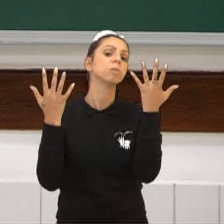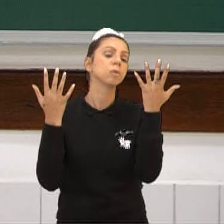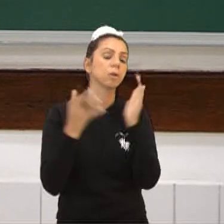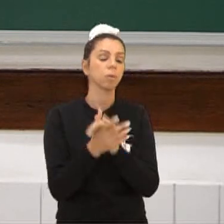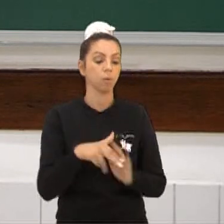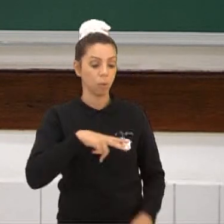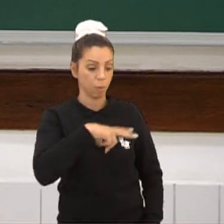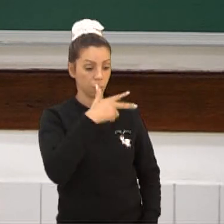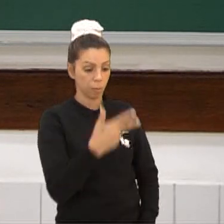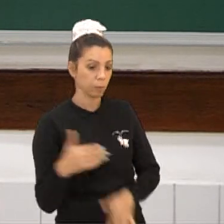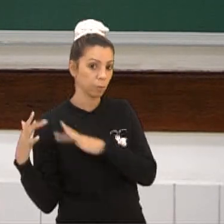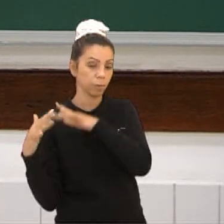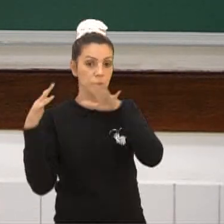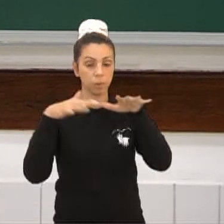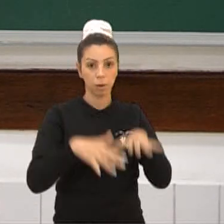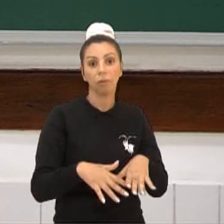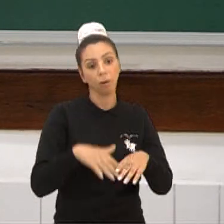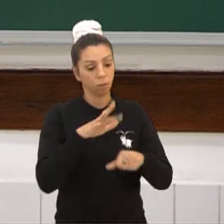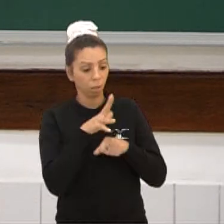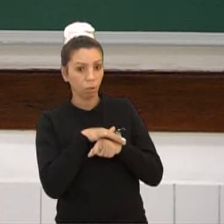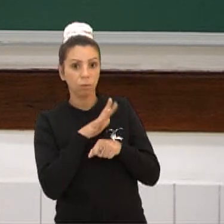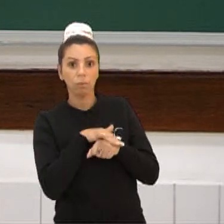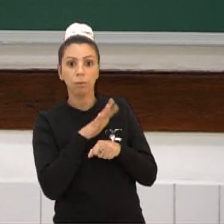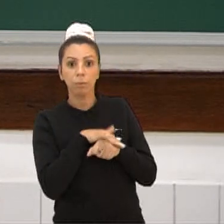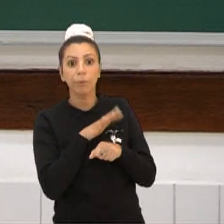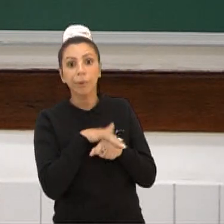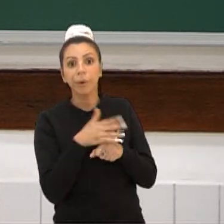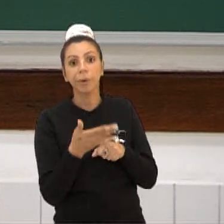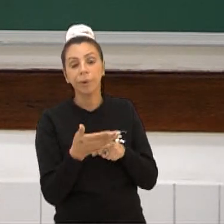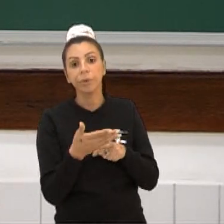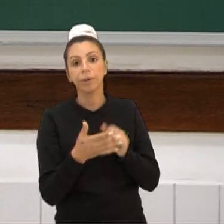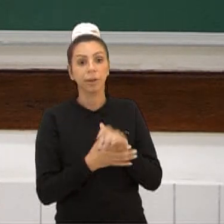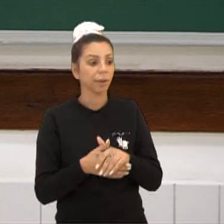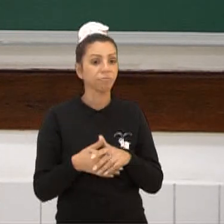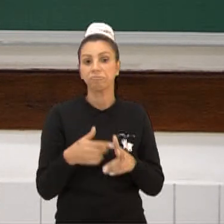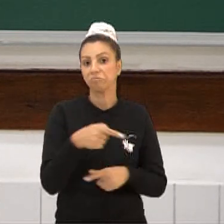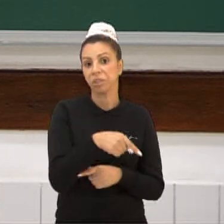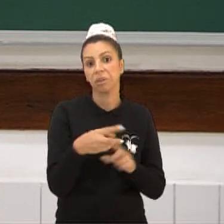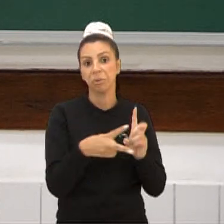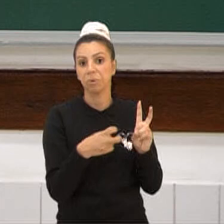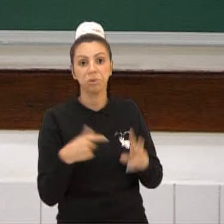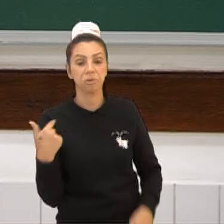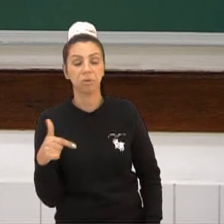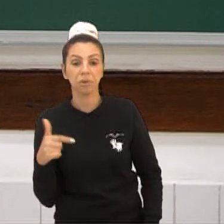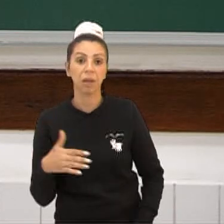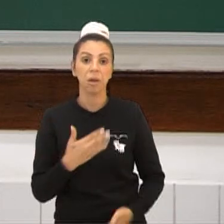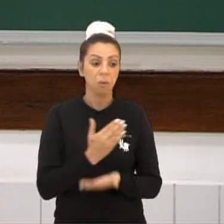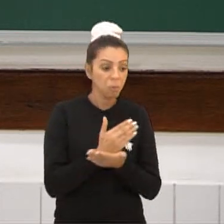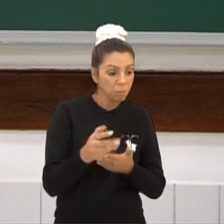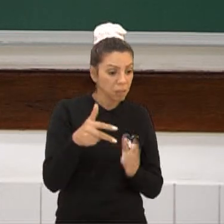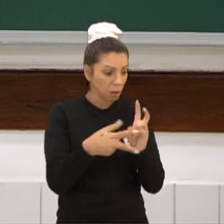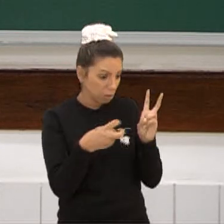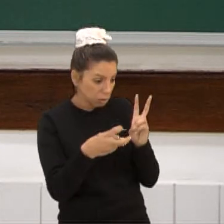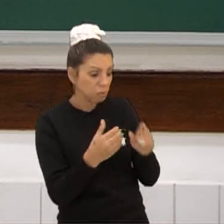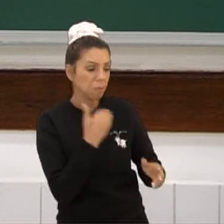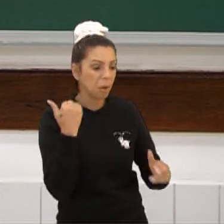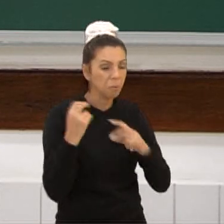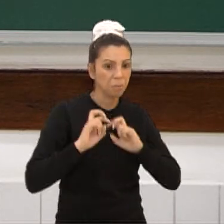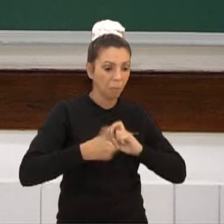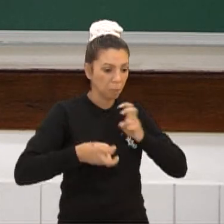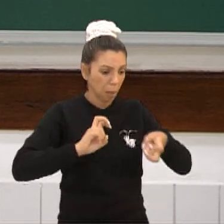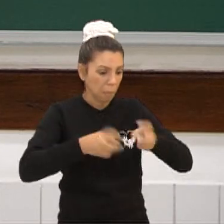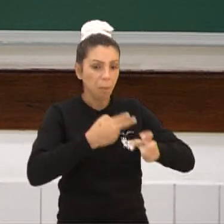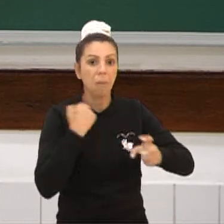Os portugueses chegaram e trouxeram doenças. Doenças que esses nativos nunca tiveram acesso e começaram a morrer. Uma coisa que conflitou